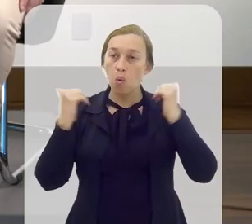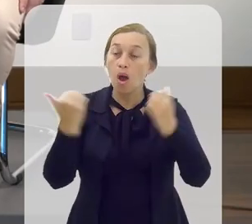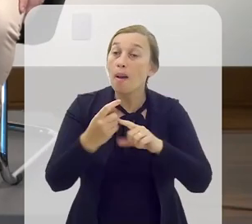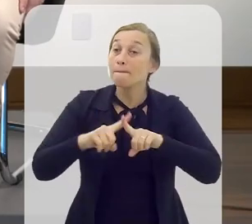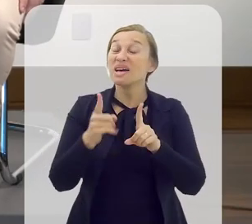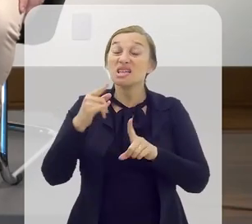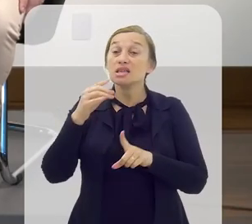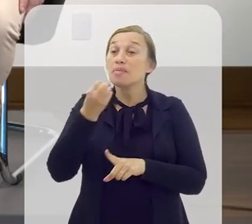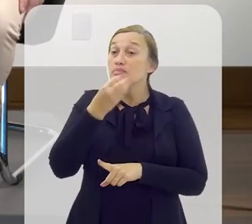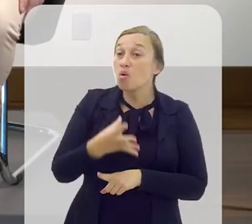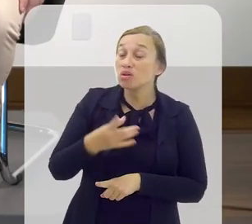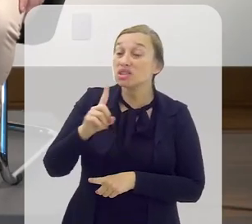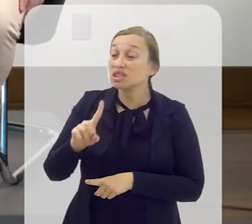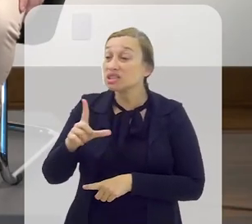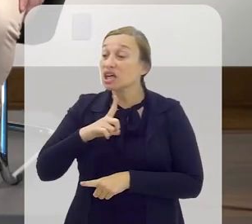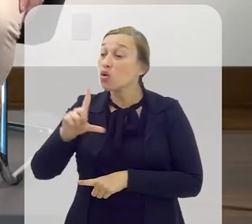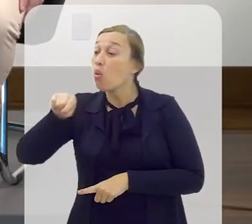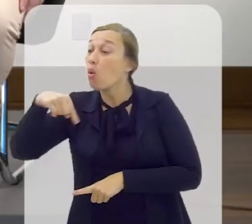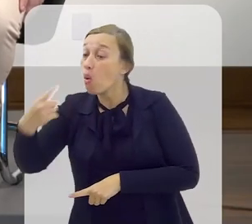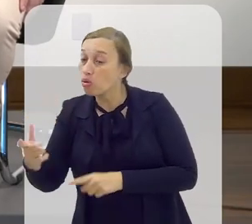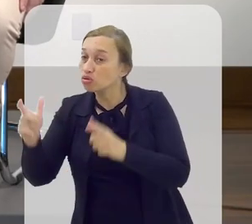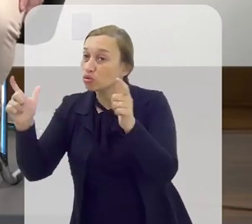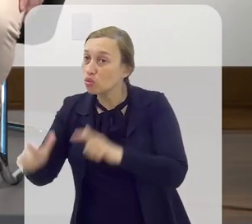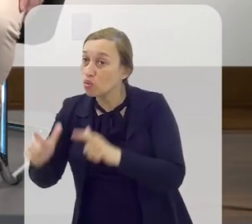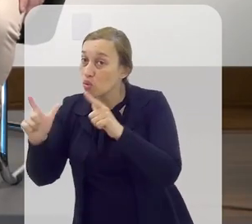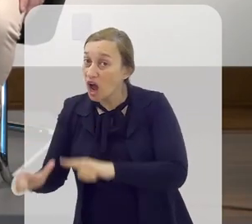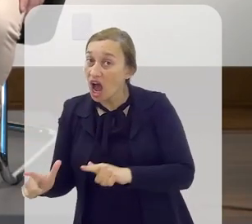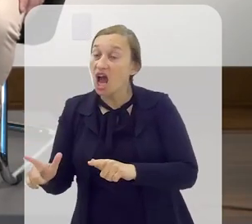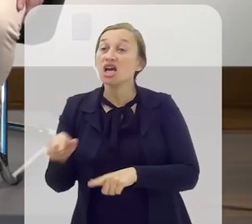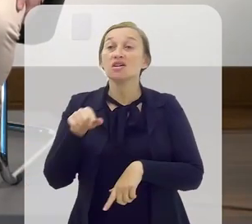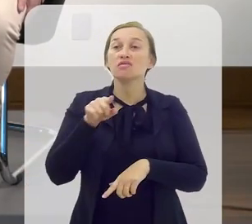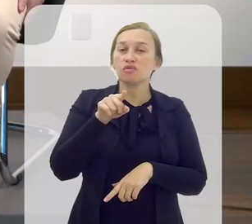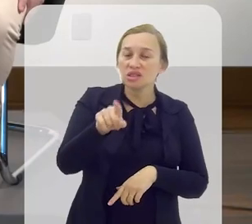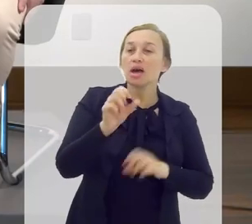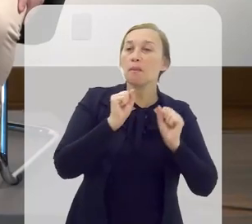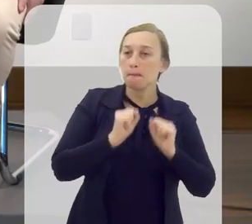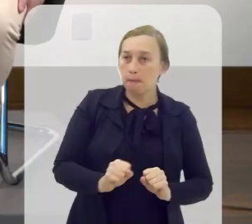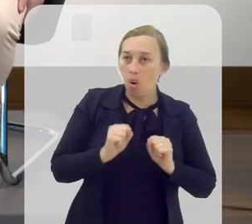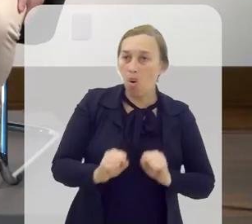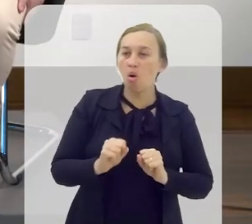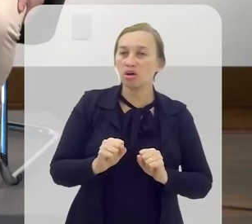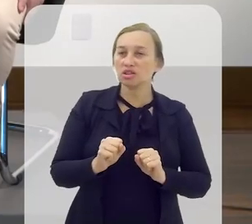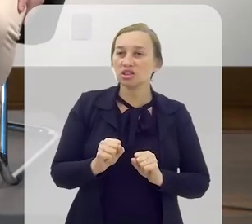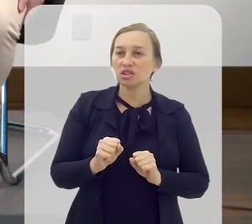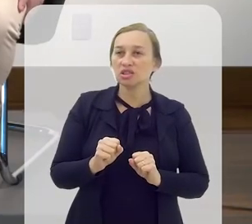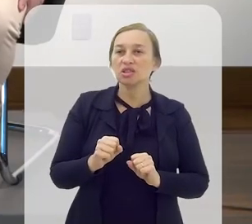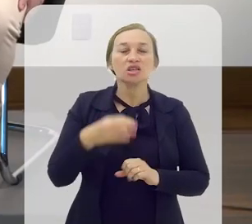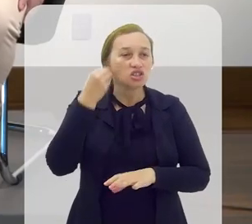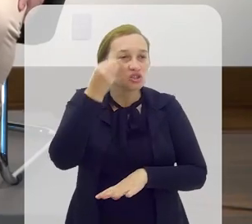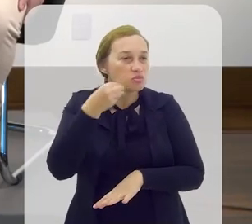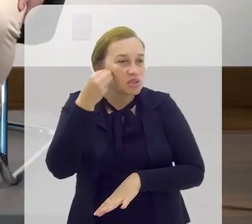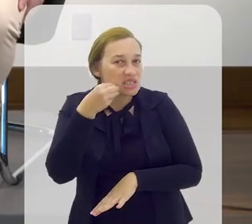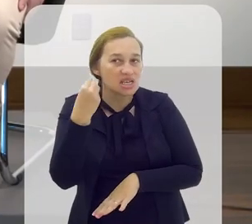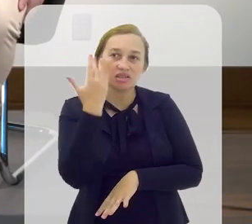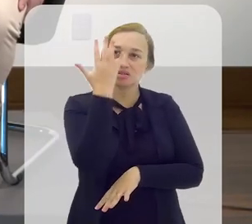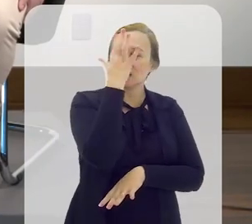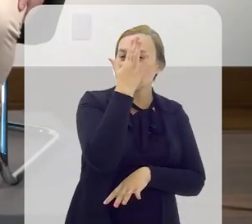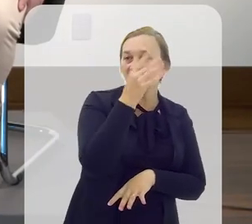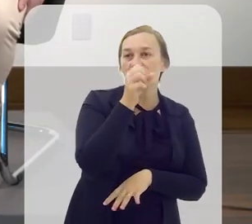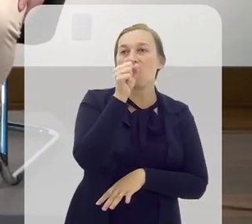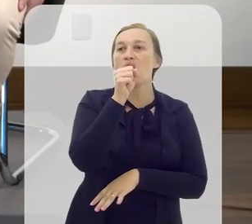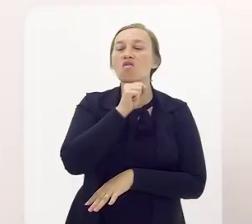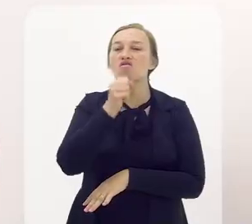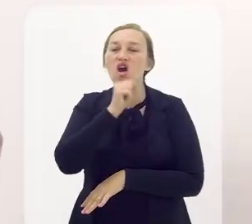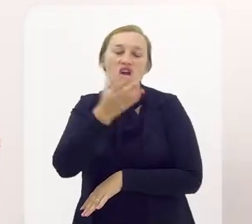Mas é muito bom que você tenha um outro lugar onde você ainda pode desfrutar daquele